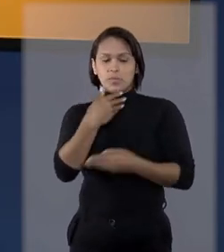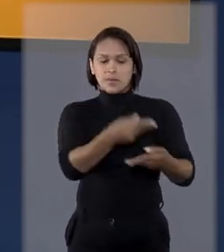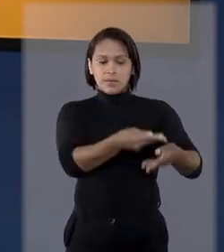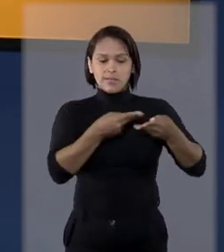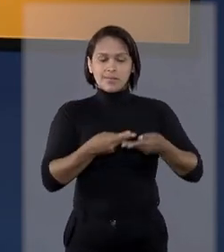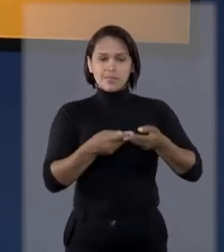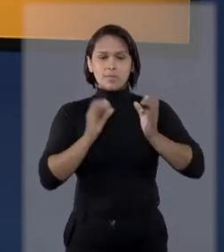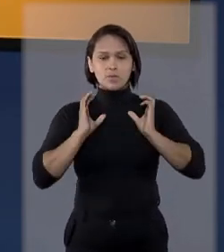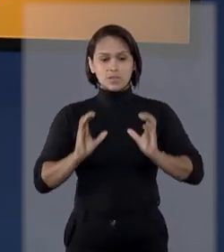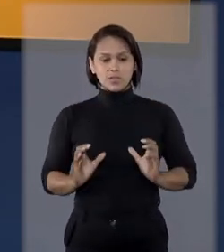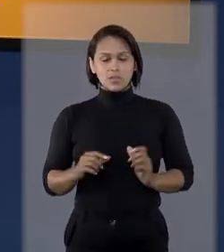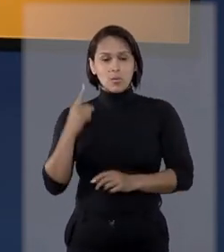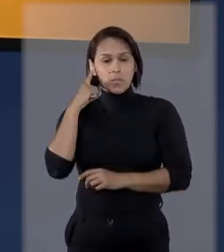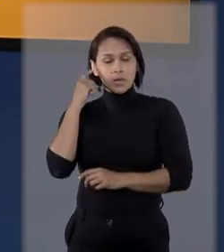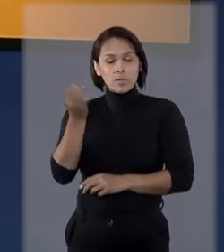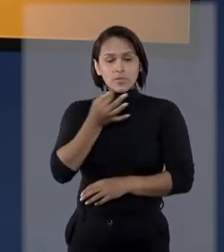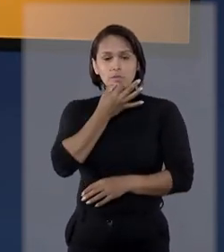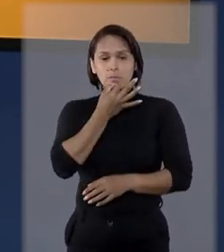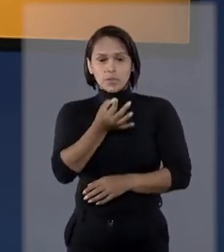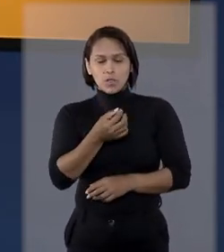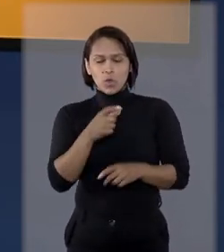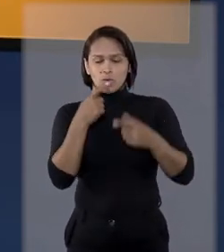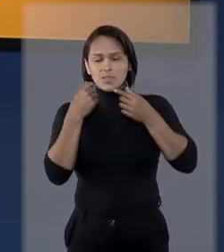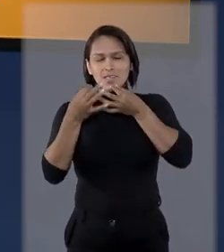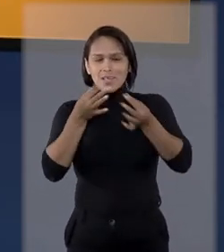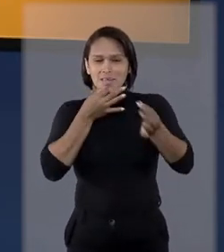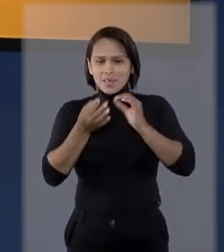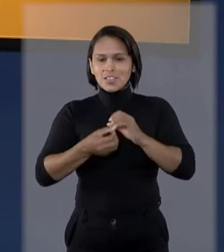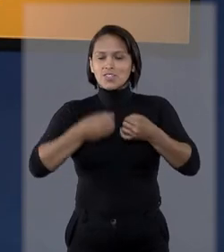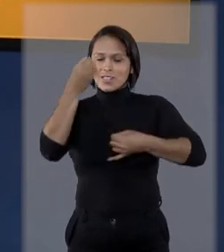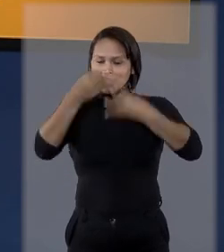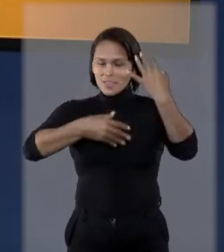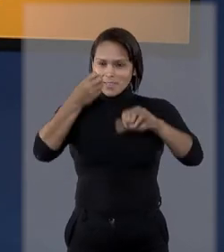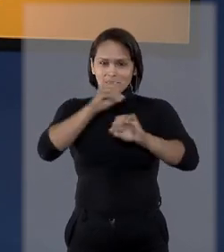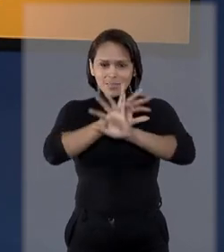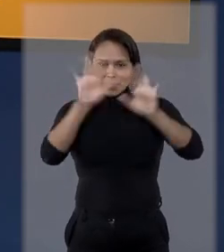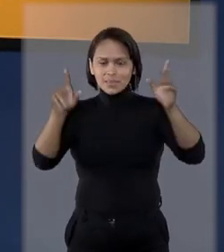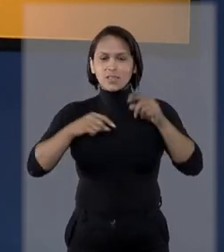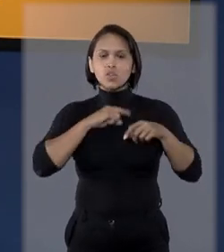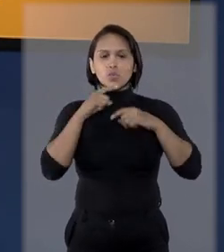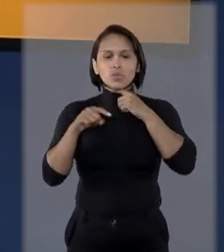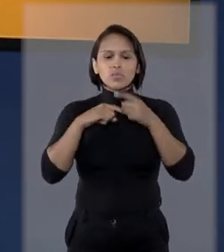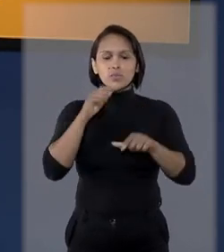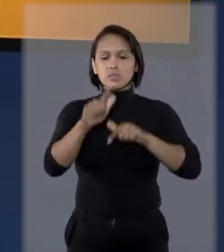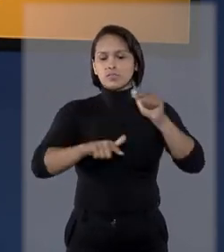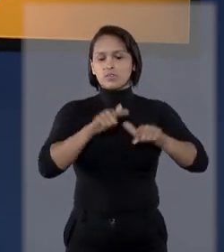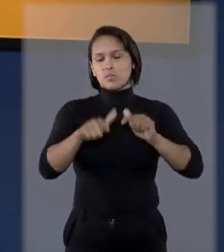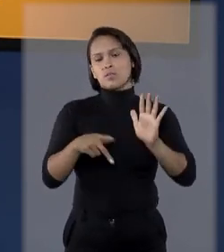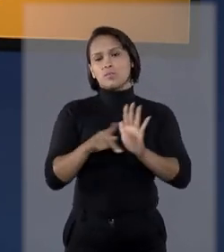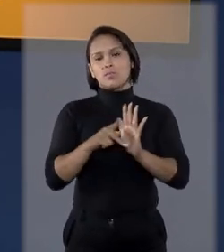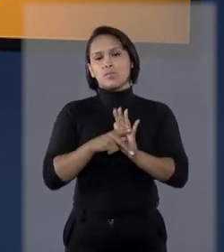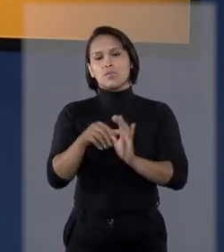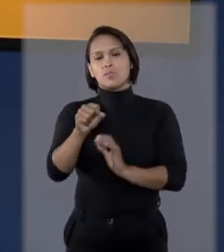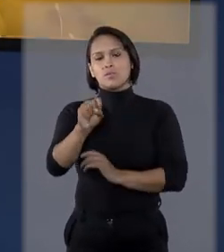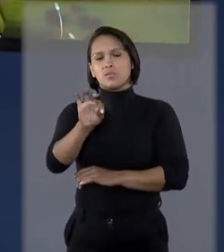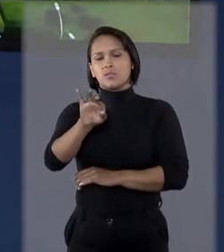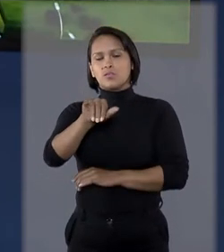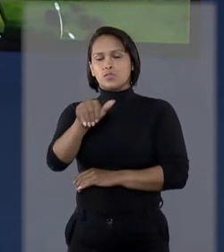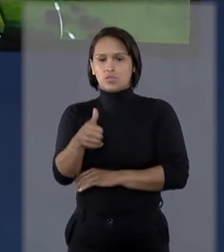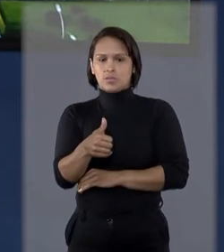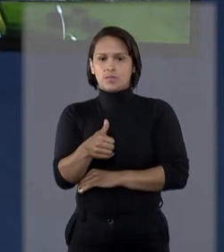recebeu cidadãos para ouvir sugestões, críticas e esclarecer dúvidas sobre o trabalho do tribunal.